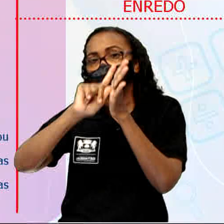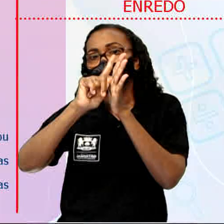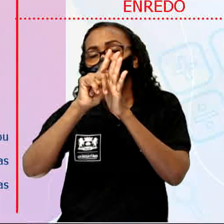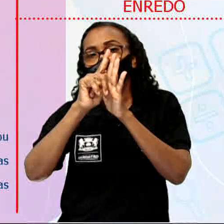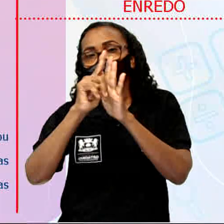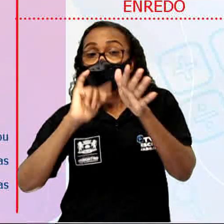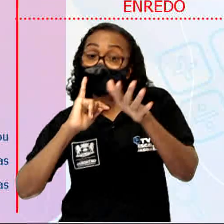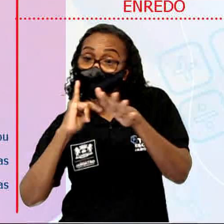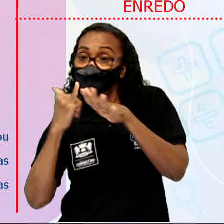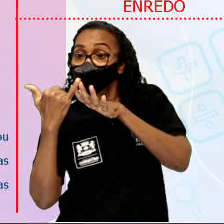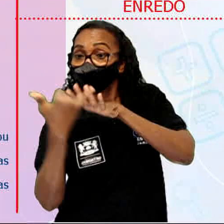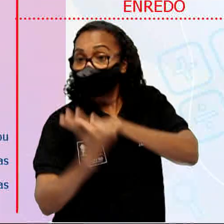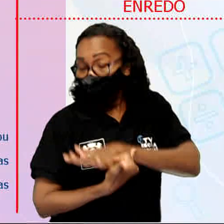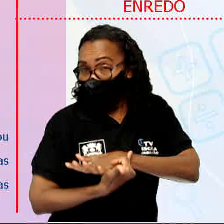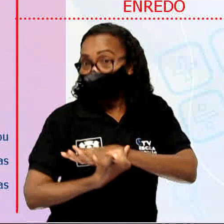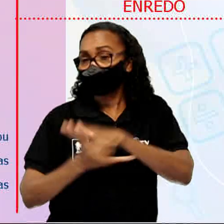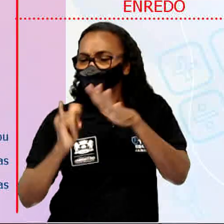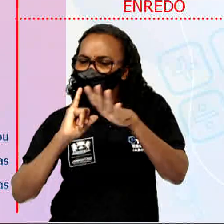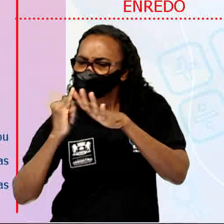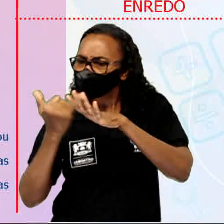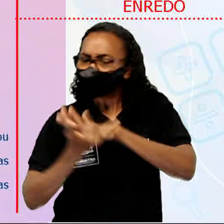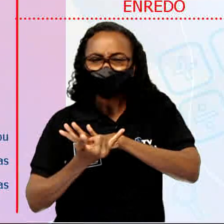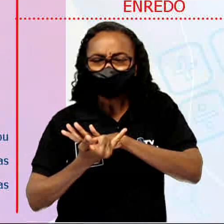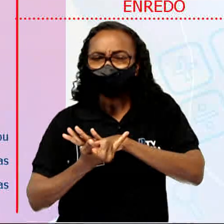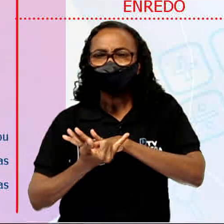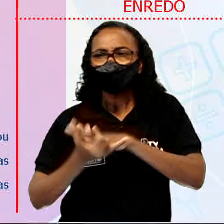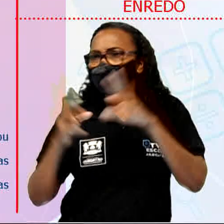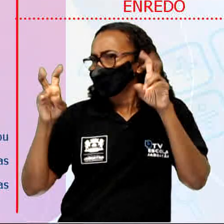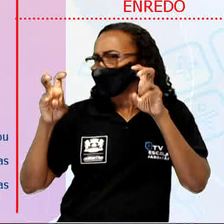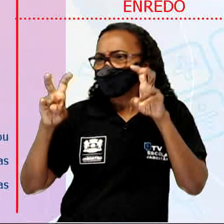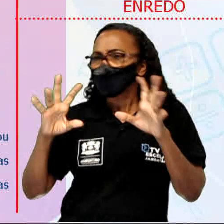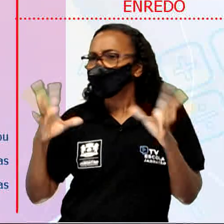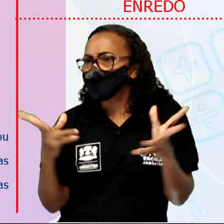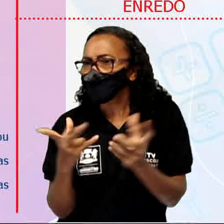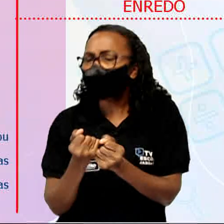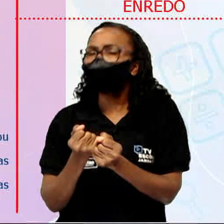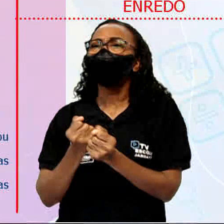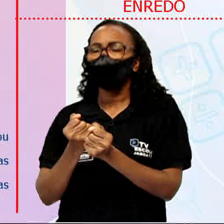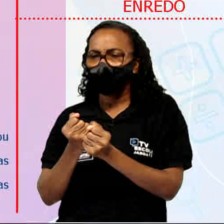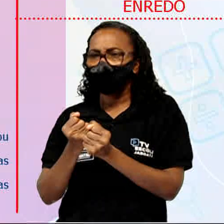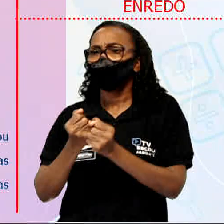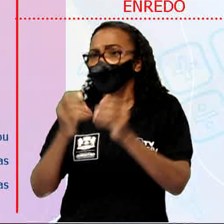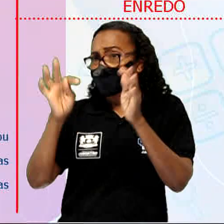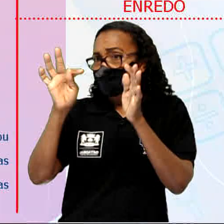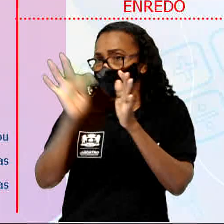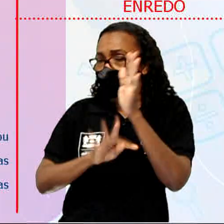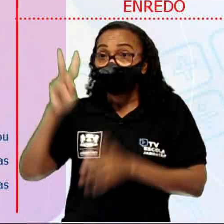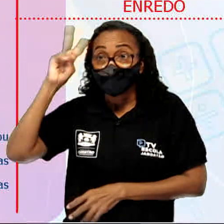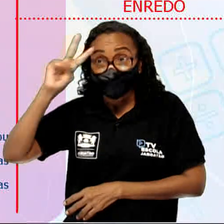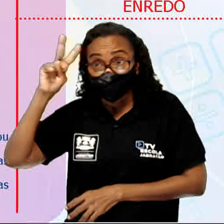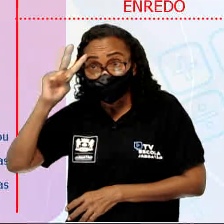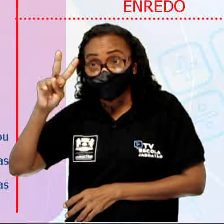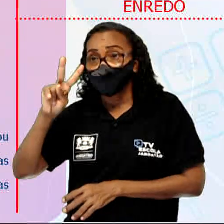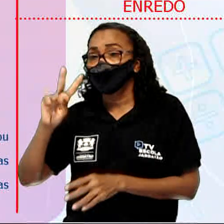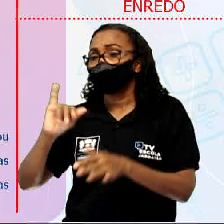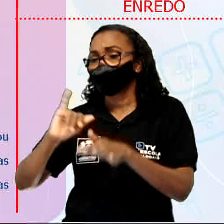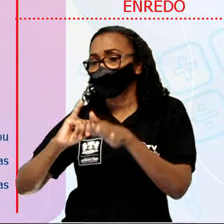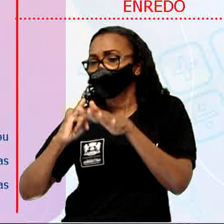Nós tiramos o título, tudo que fica, toda a história do começo ao fim, nós chamamos de